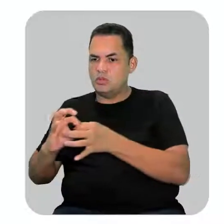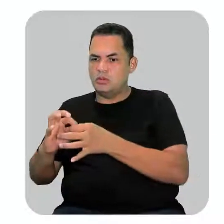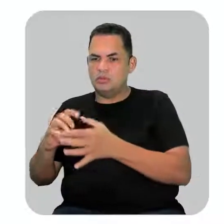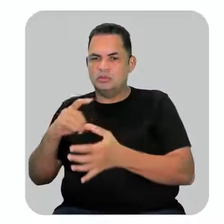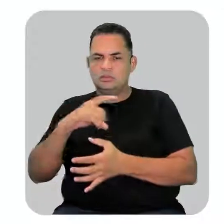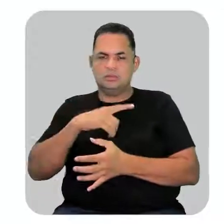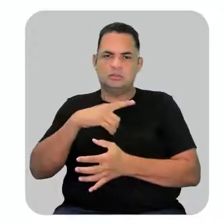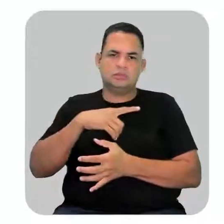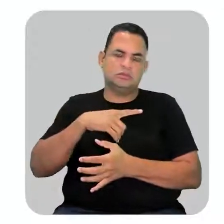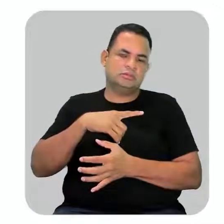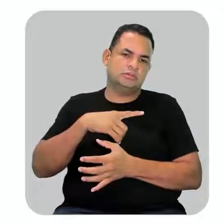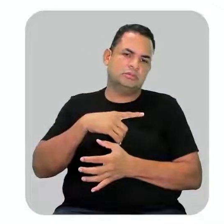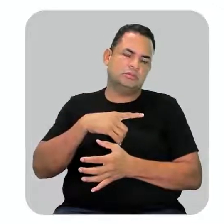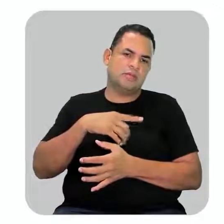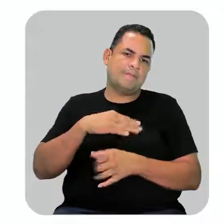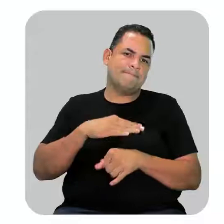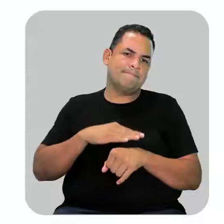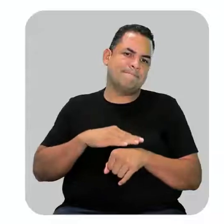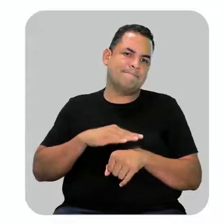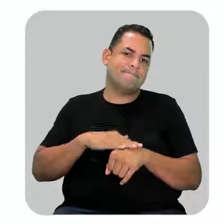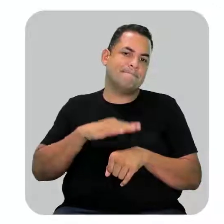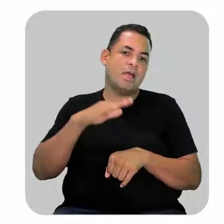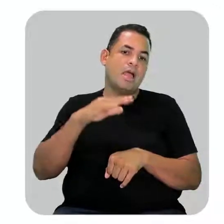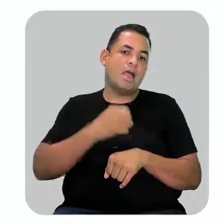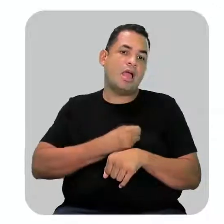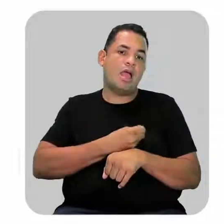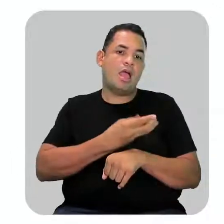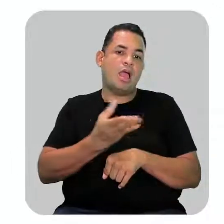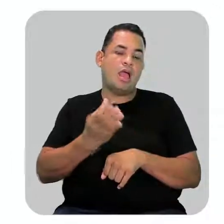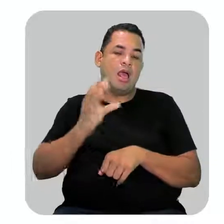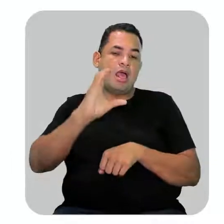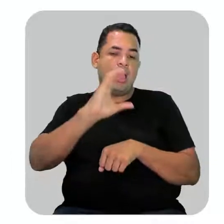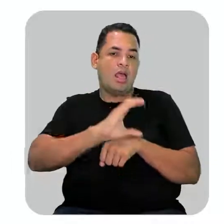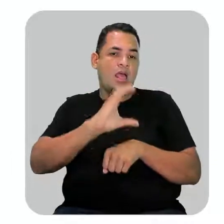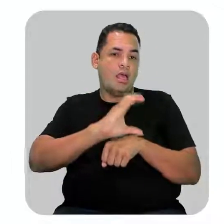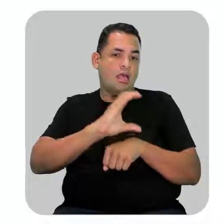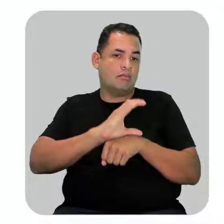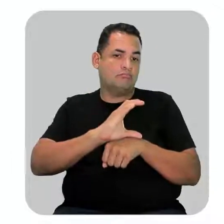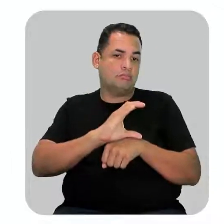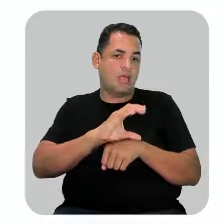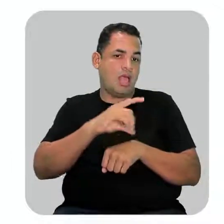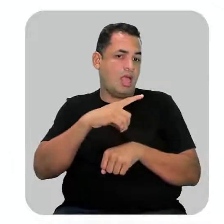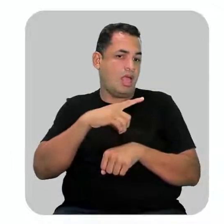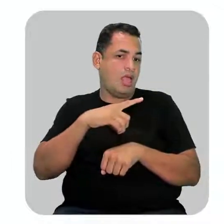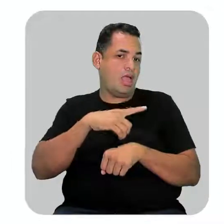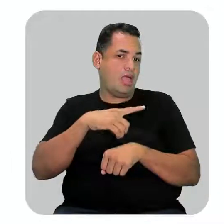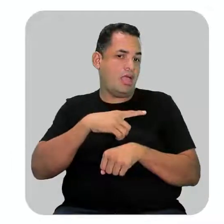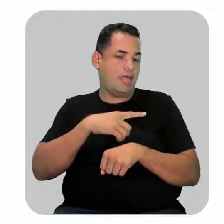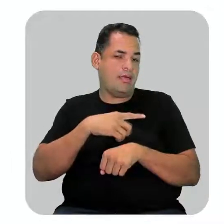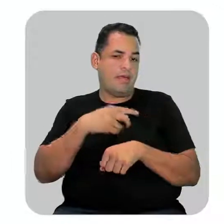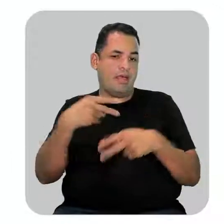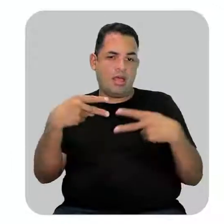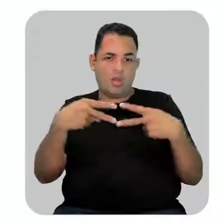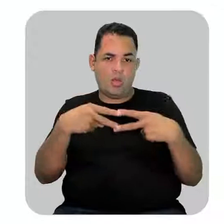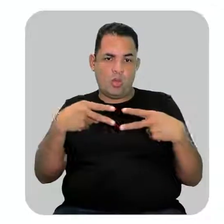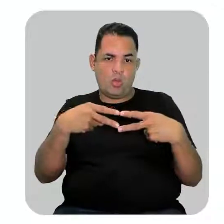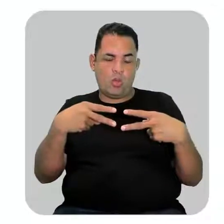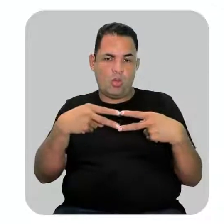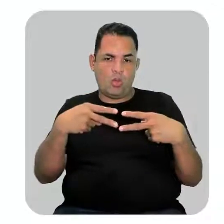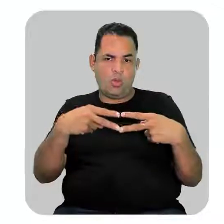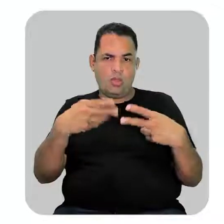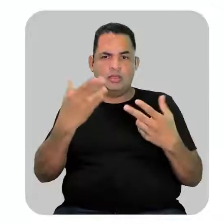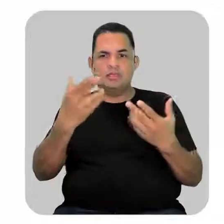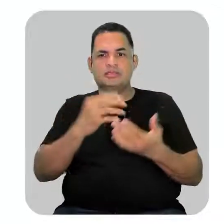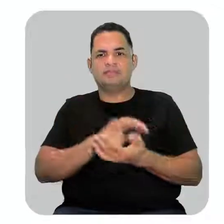maior quantidade de carbono e contempla a minha ligação dupla fazendo com que essa